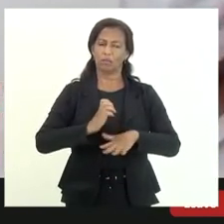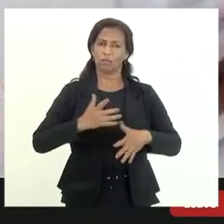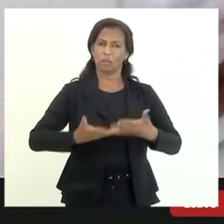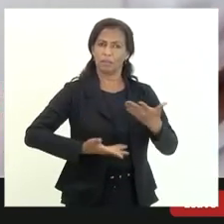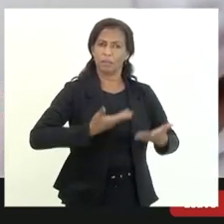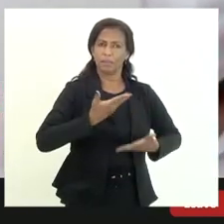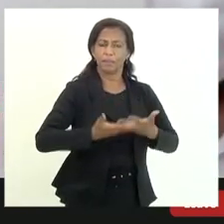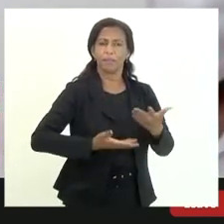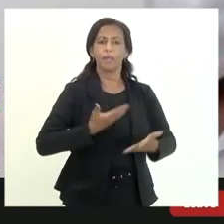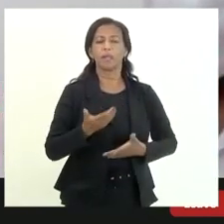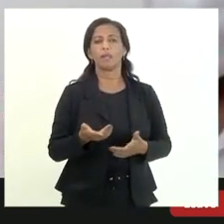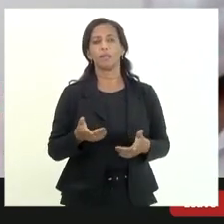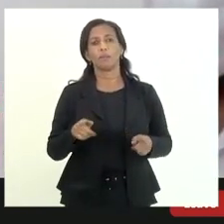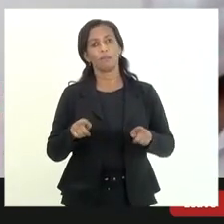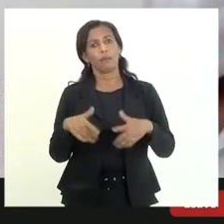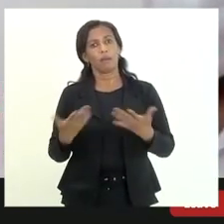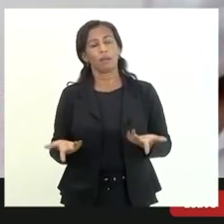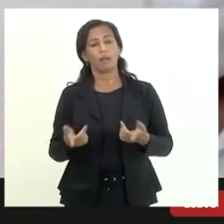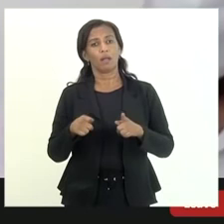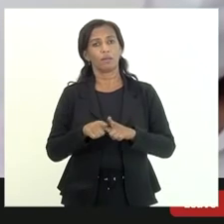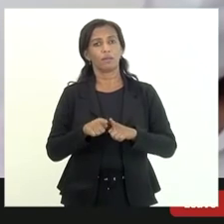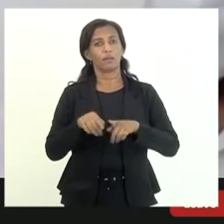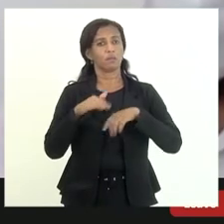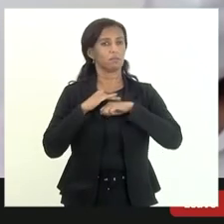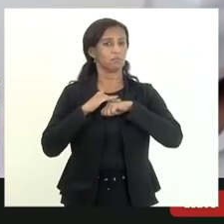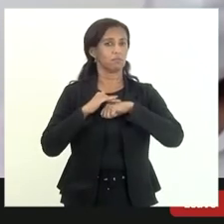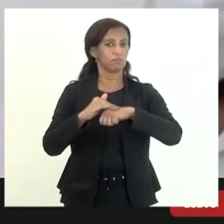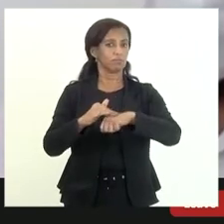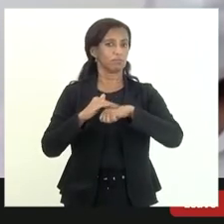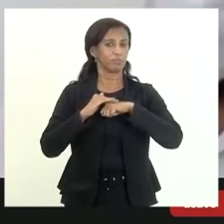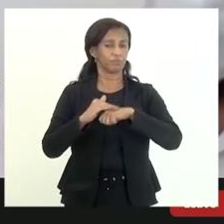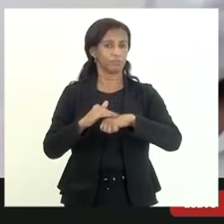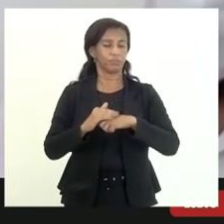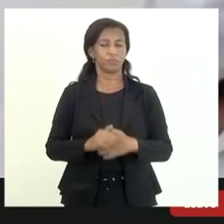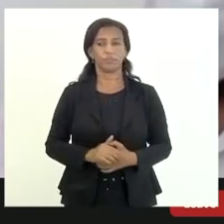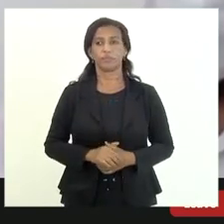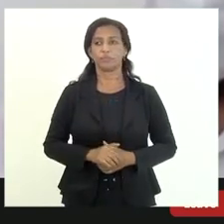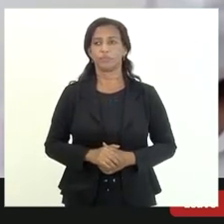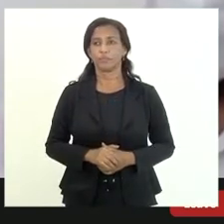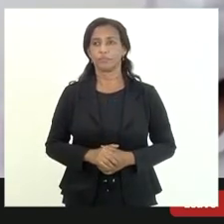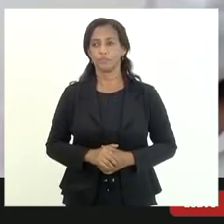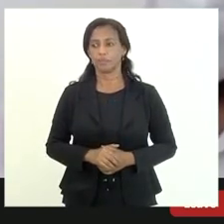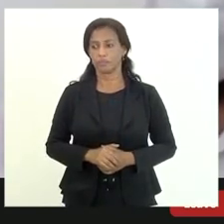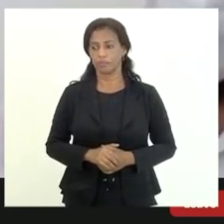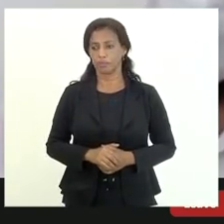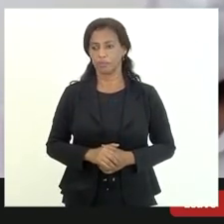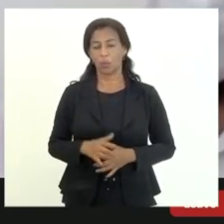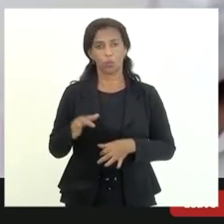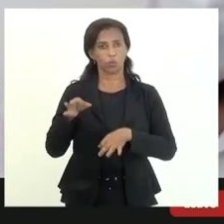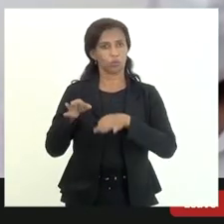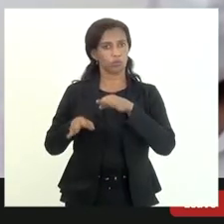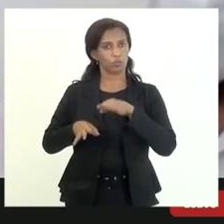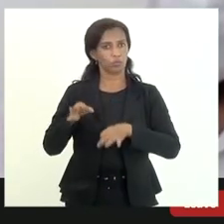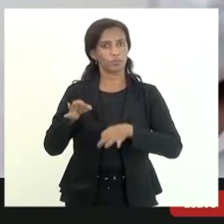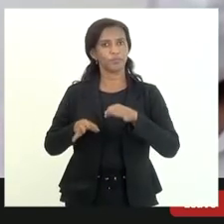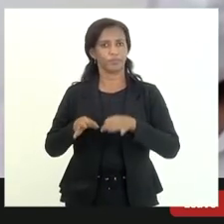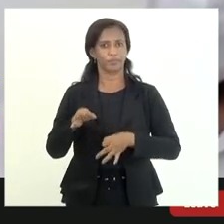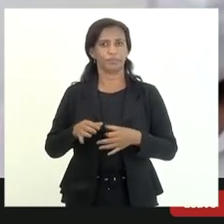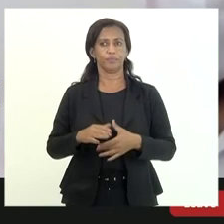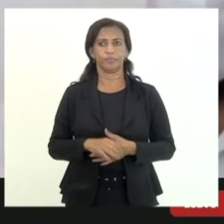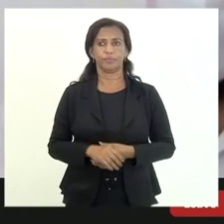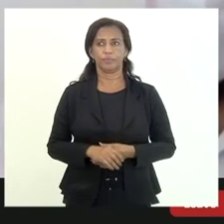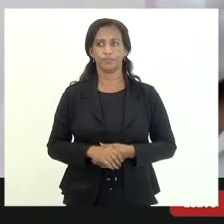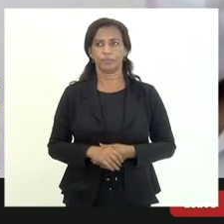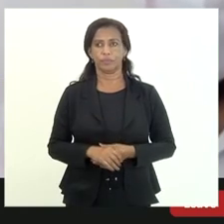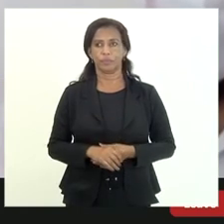é claro que essa conversa com o judiciário né